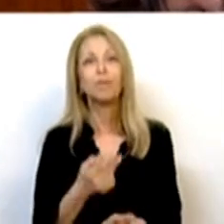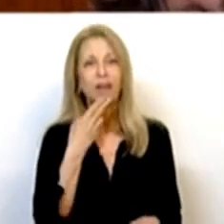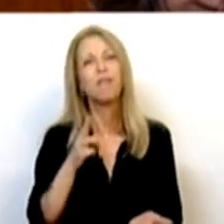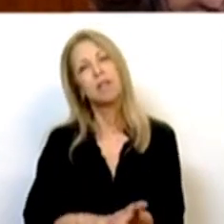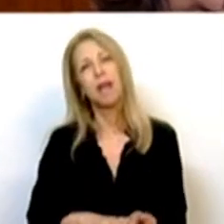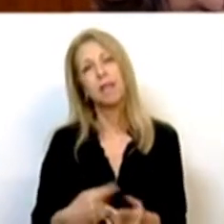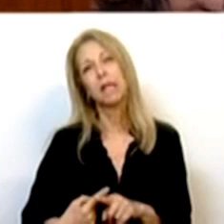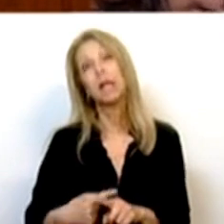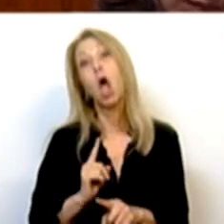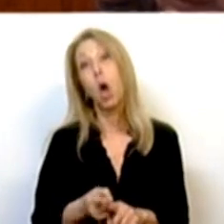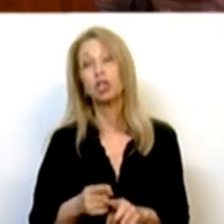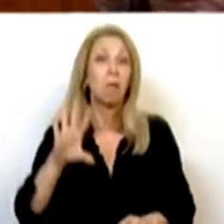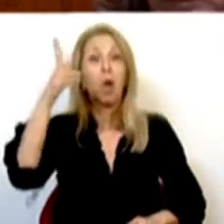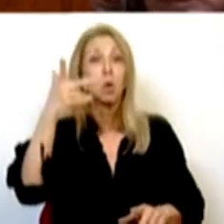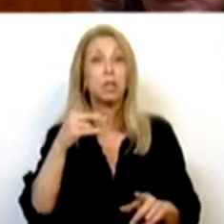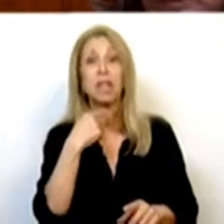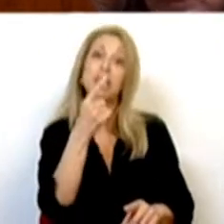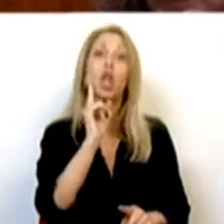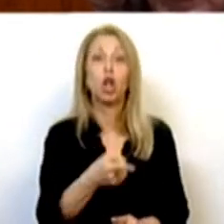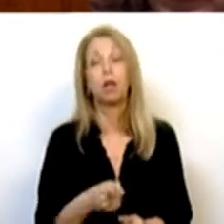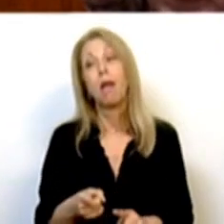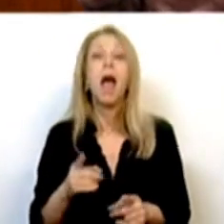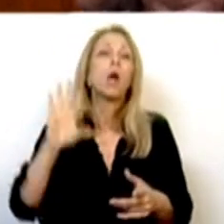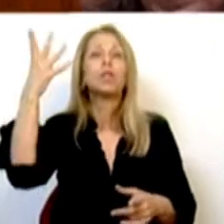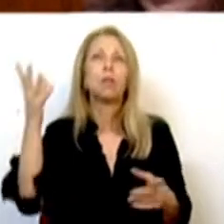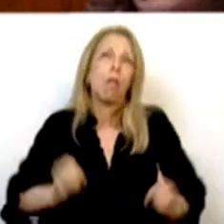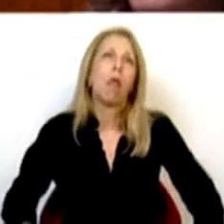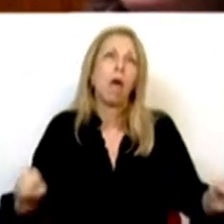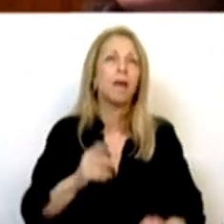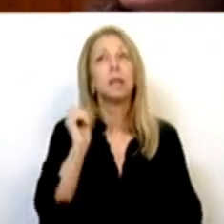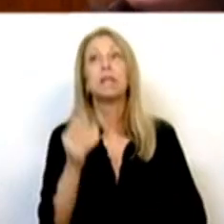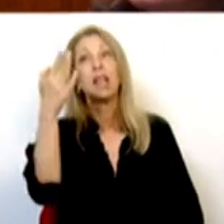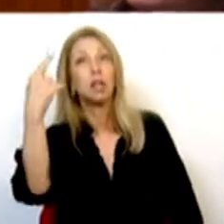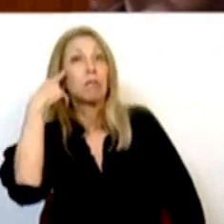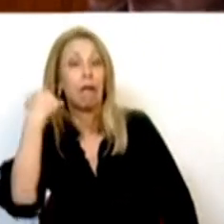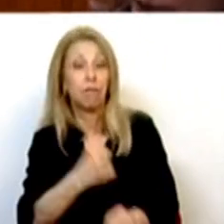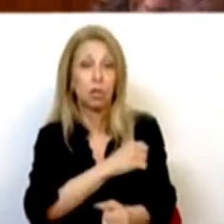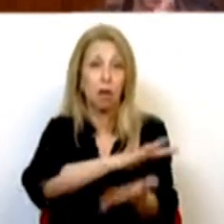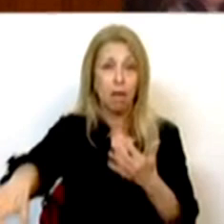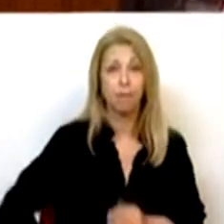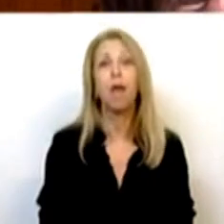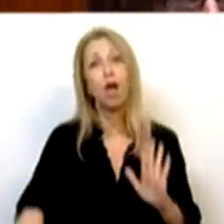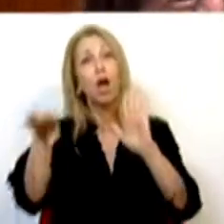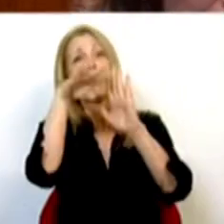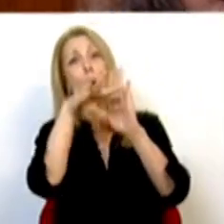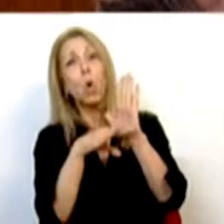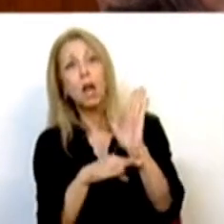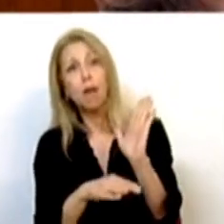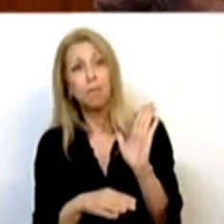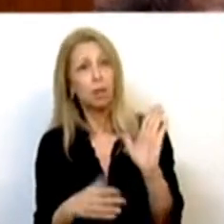dizer que nada aconteceu, que nada seja nos últimos sete anos, que nada fizemos de programas, que nada fizemos com